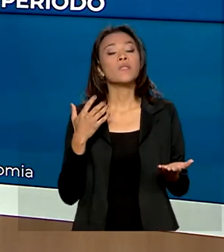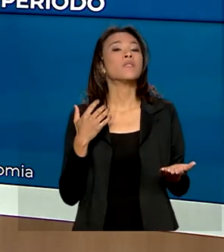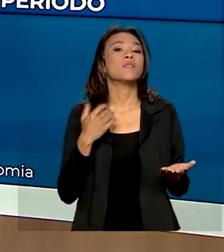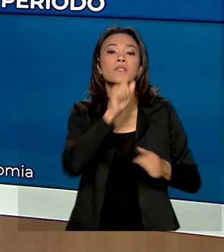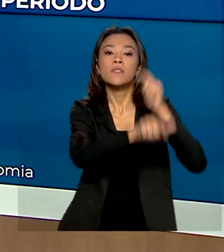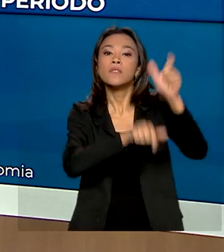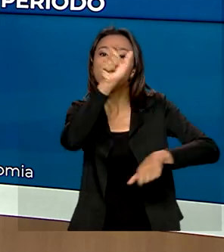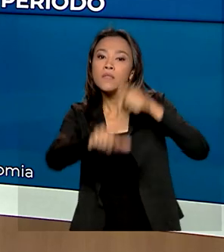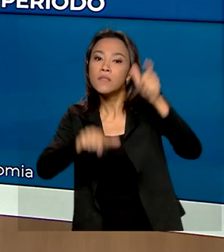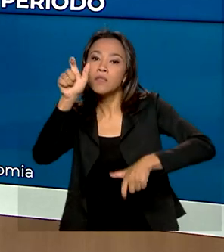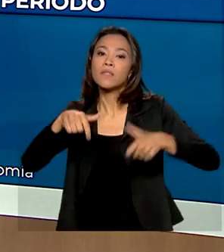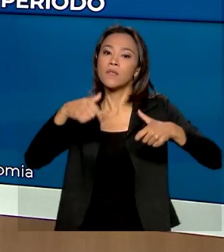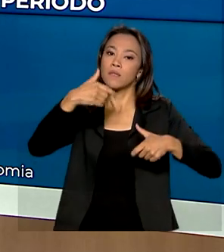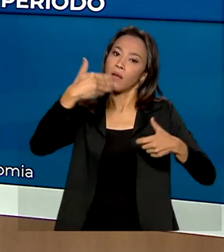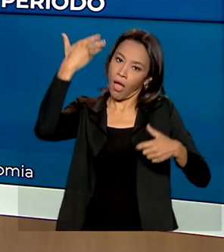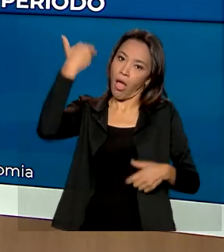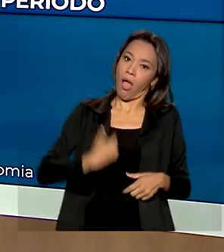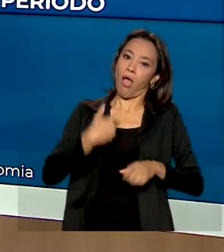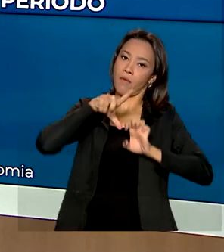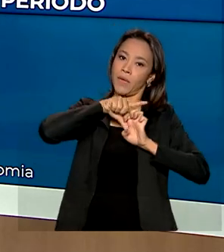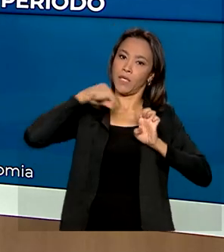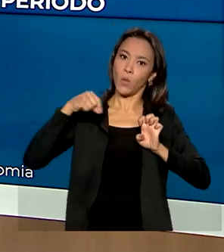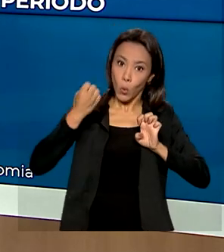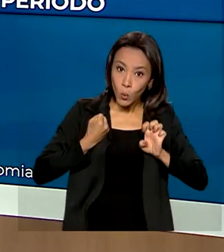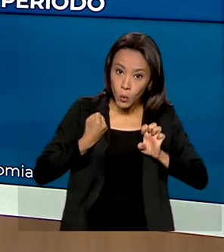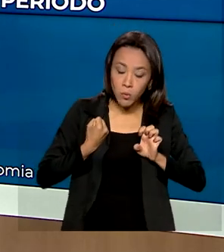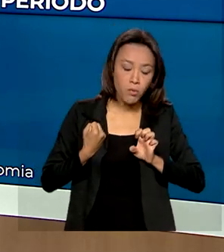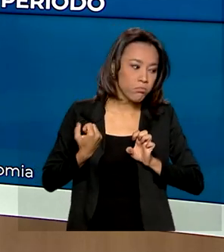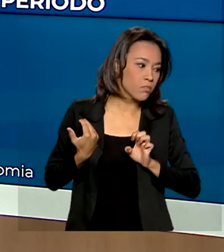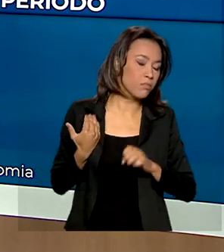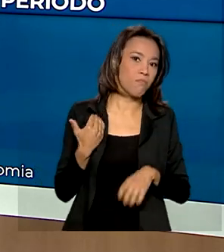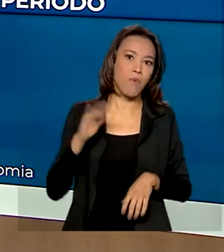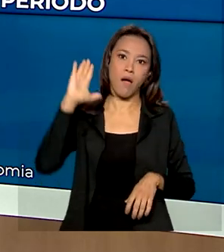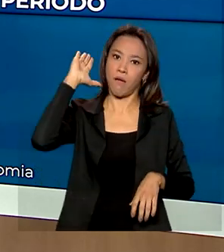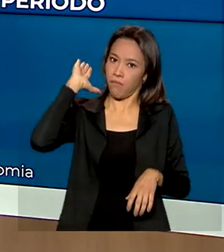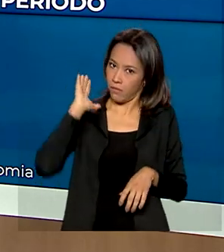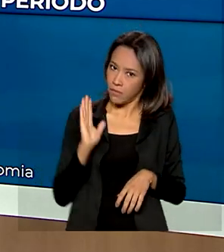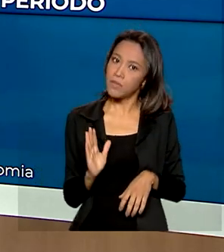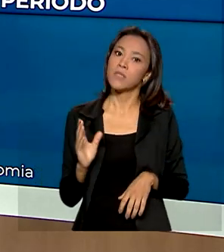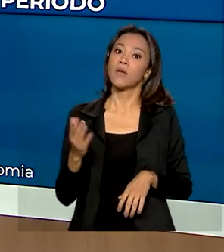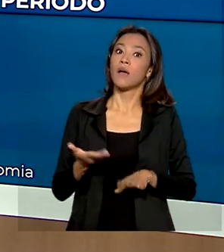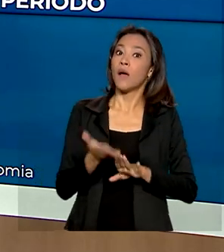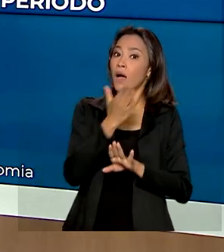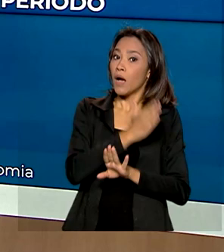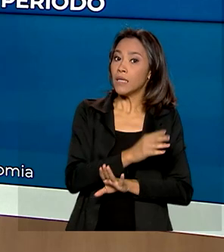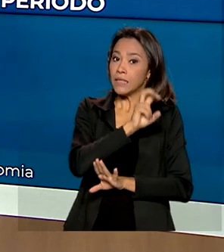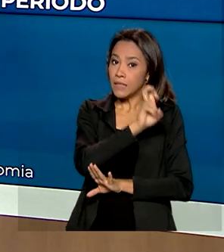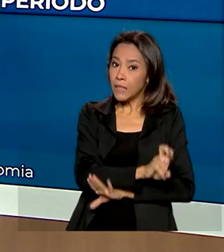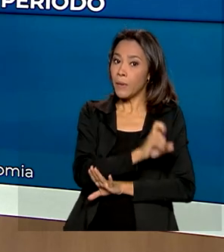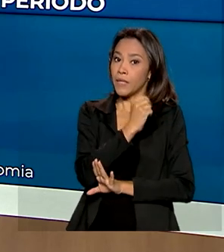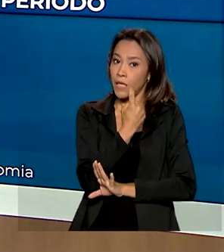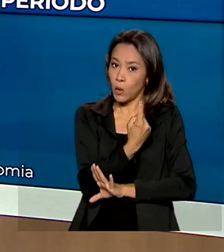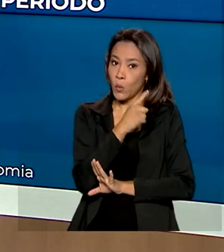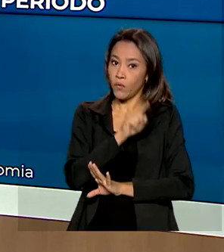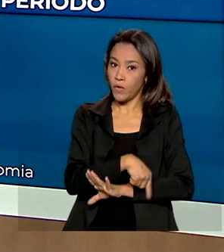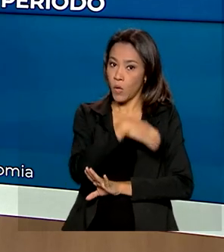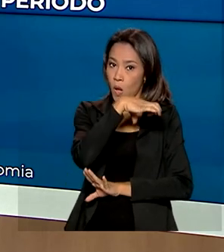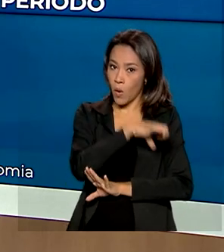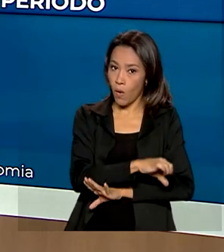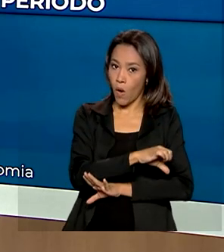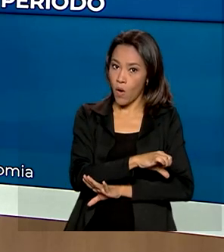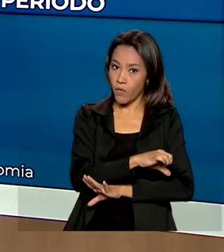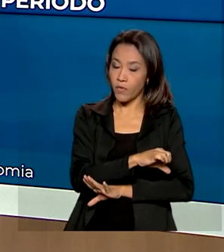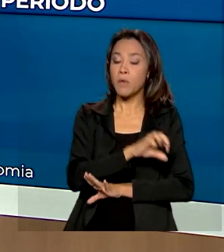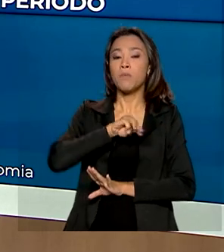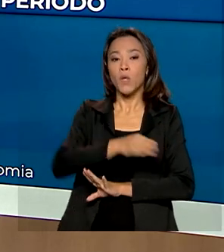como empreendedor, então o número é ainda mais impressionante. Esse número era de 51,9 milhões em